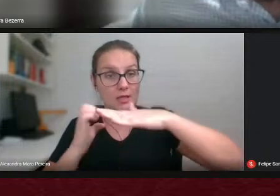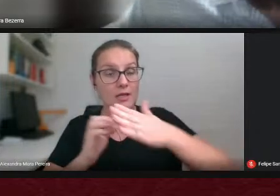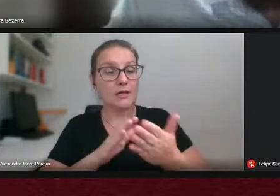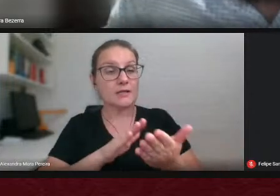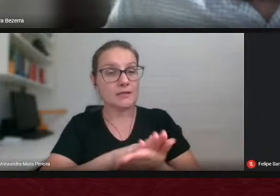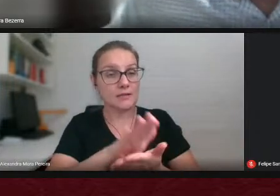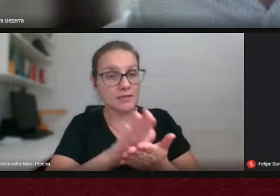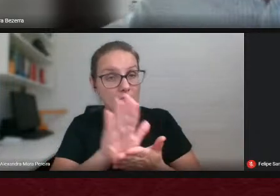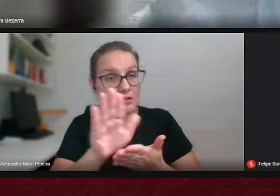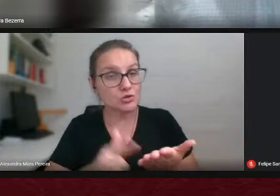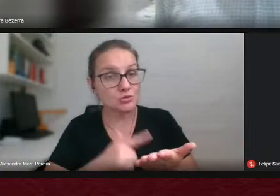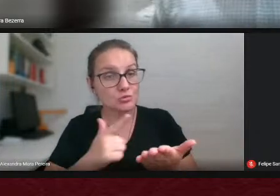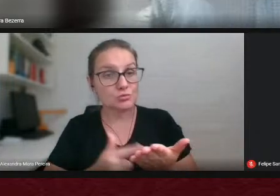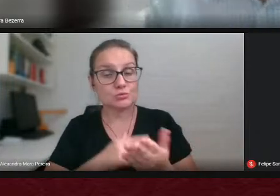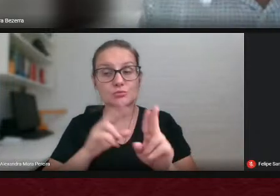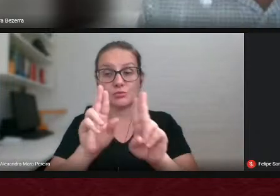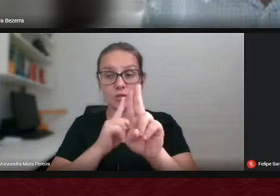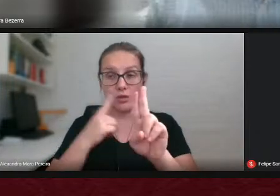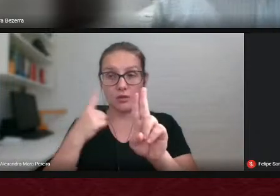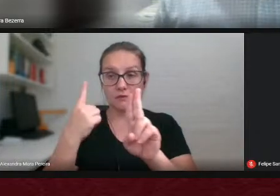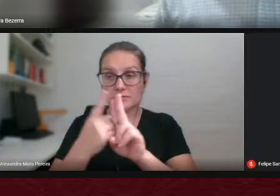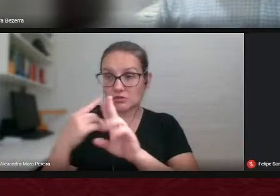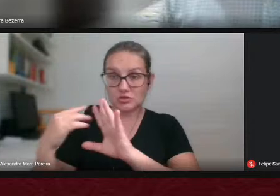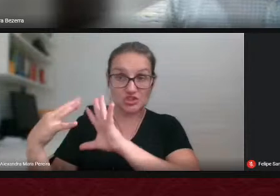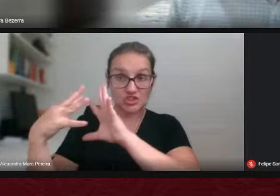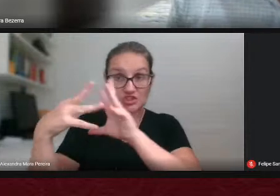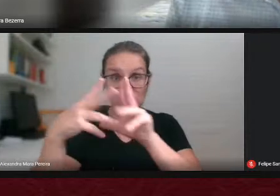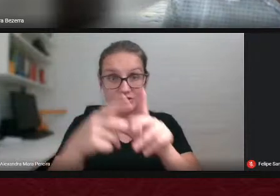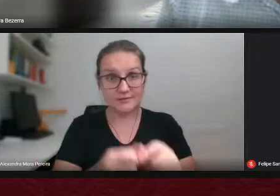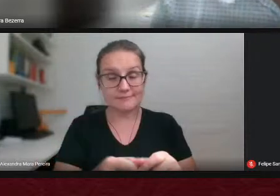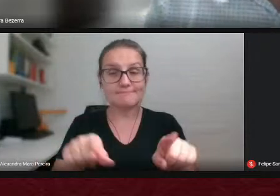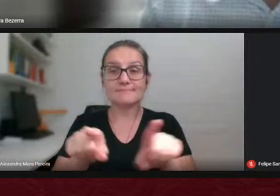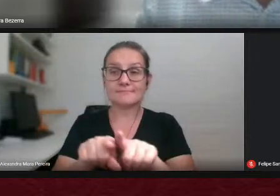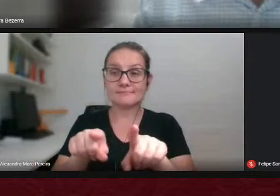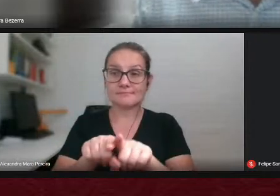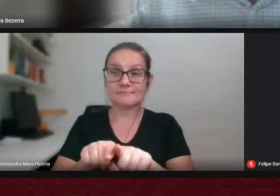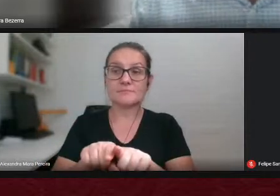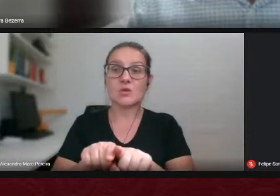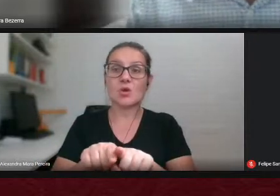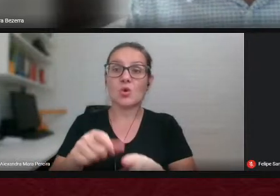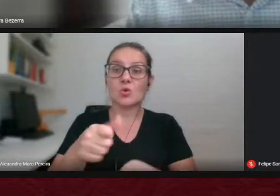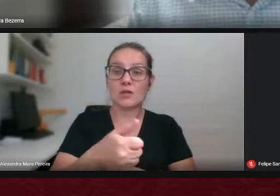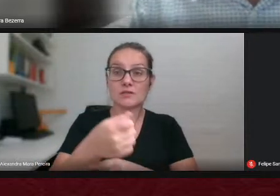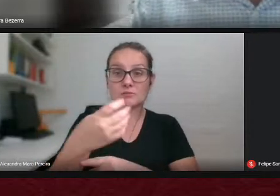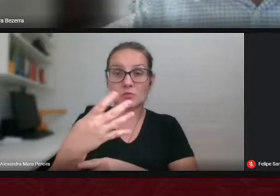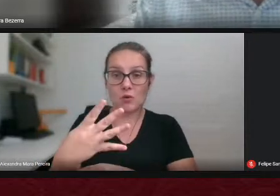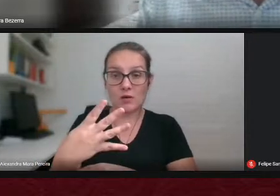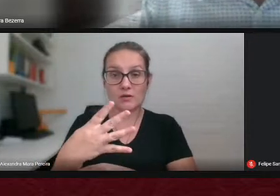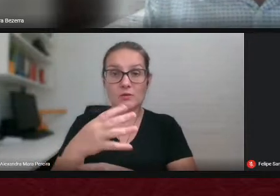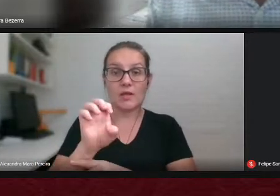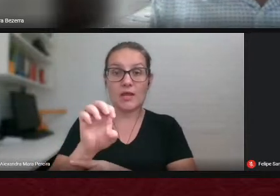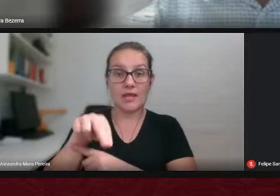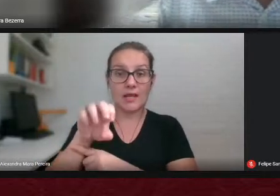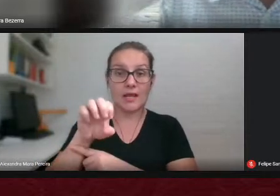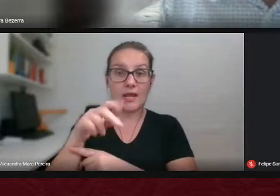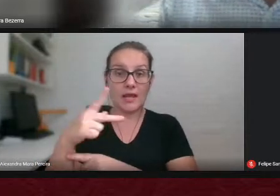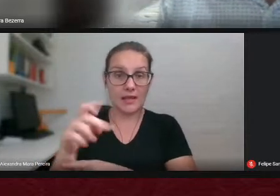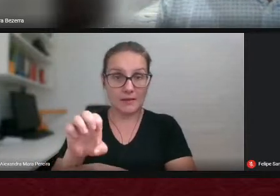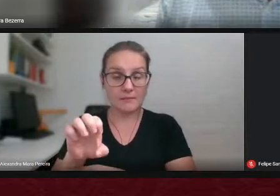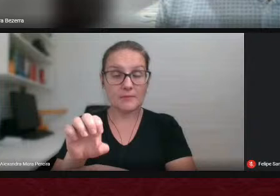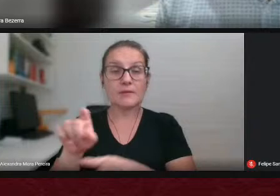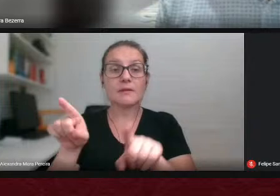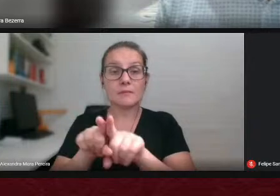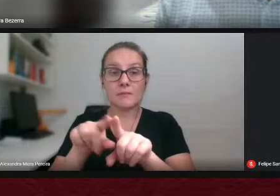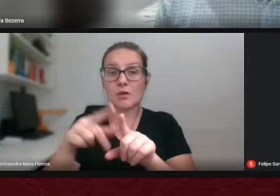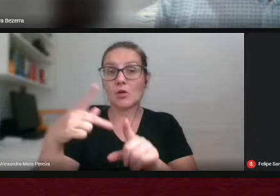a UFGD como um todo ao nosso parceiro que é o 14º ENEP em especial também com a PROEX